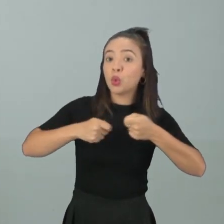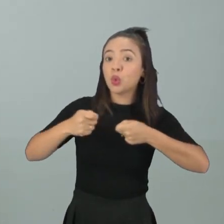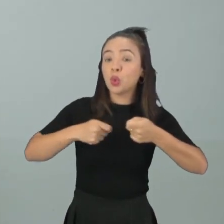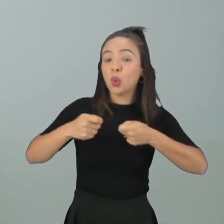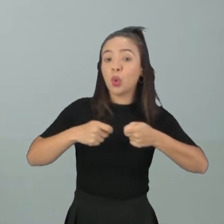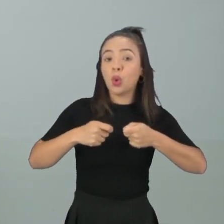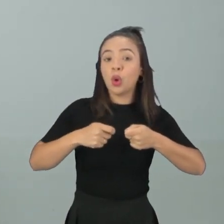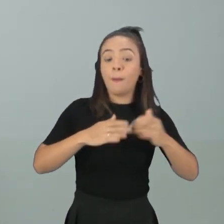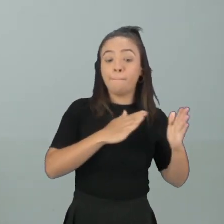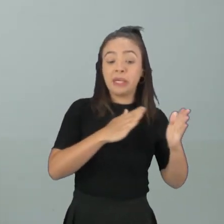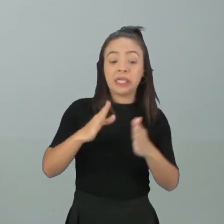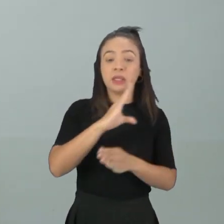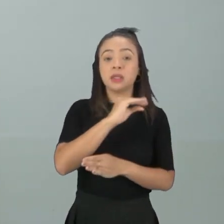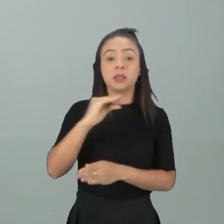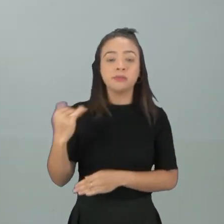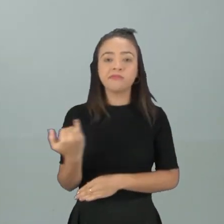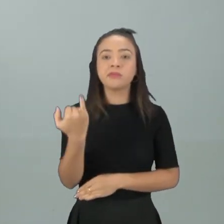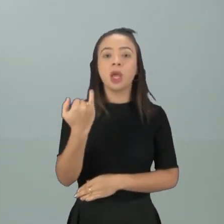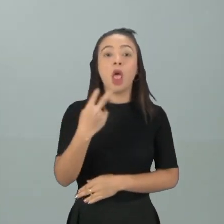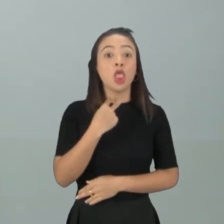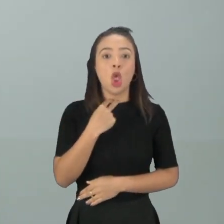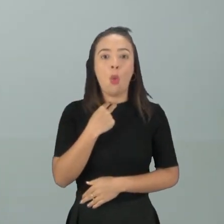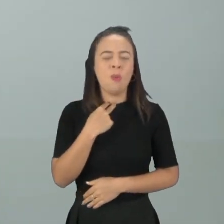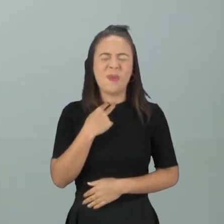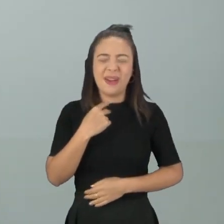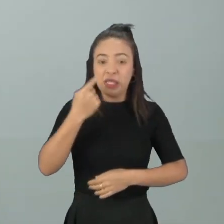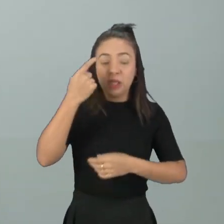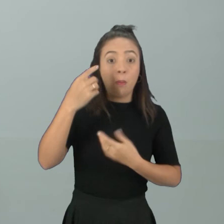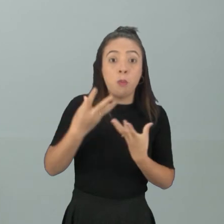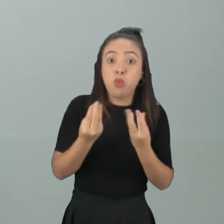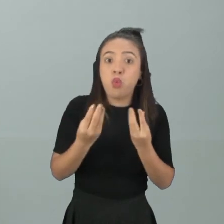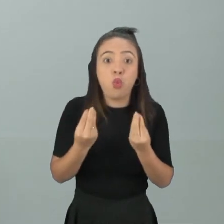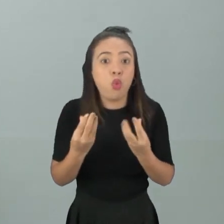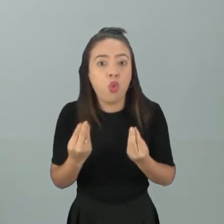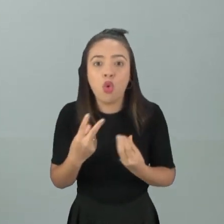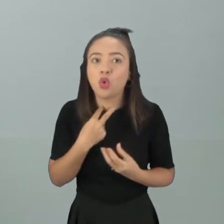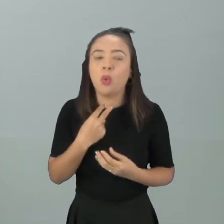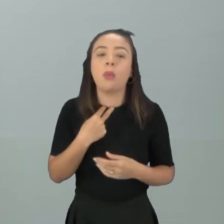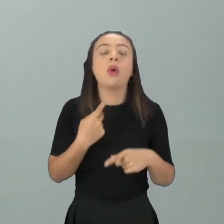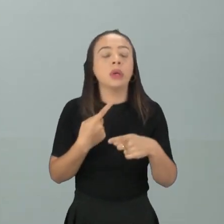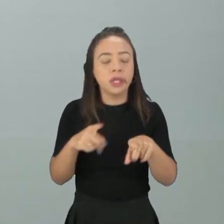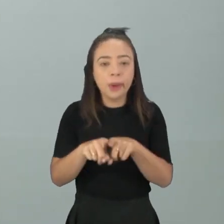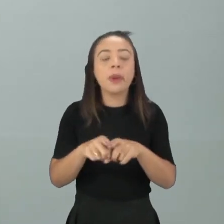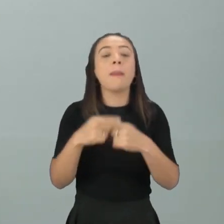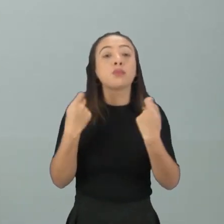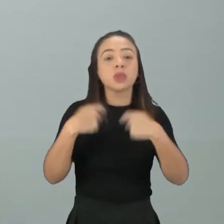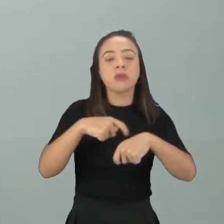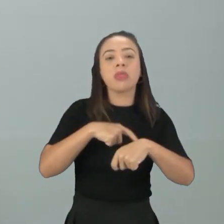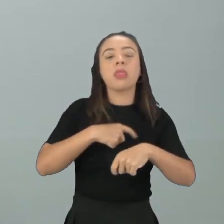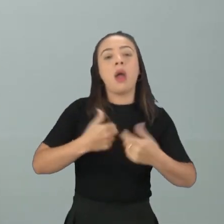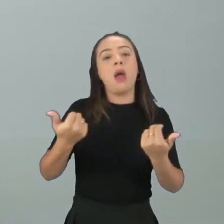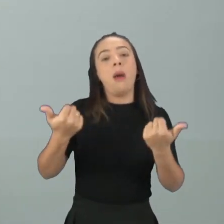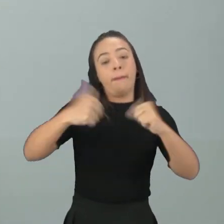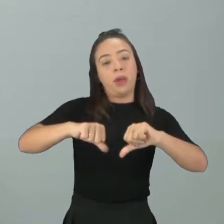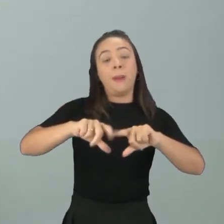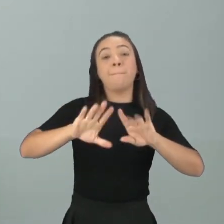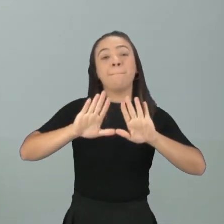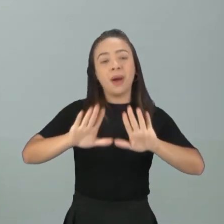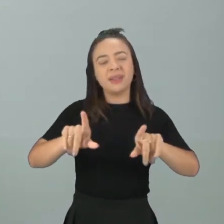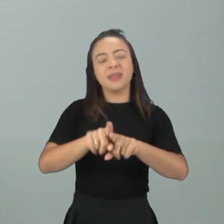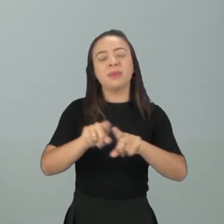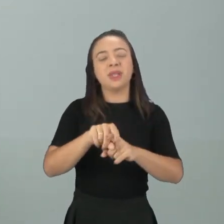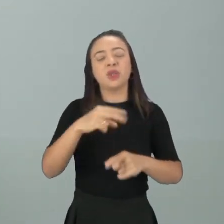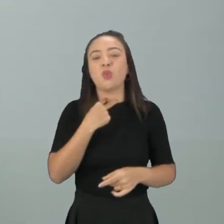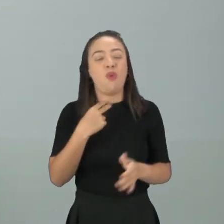muito importante, tá? Não é bom produzir demais, né? Porque testosterona demais no organismo causa prejuízo Mas também produzir de menos vai